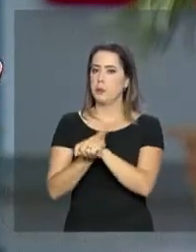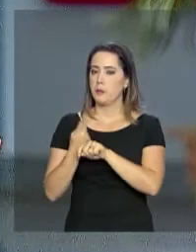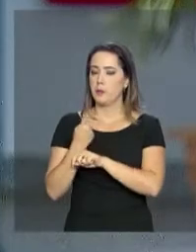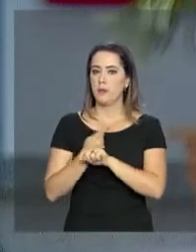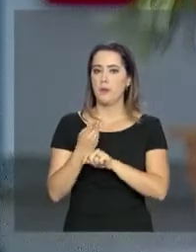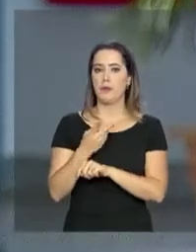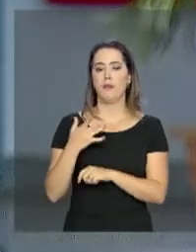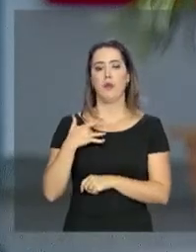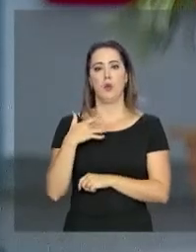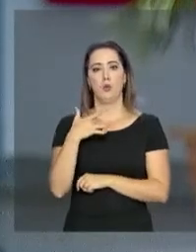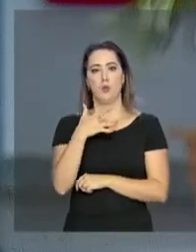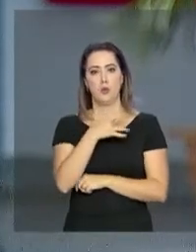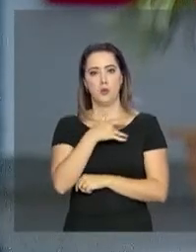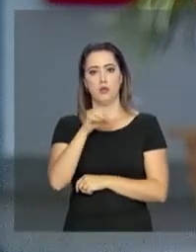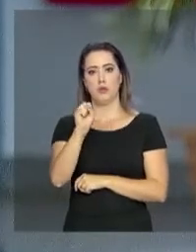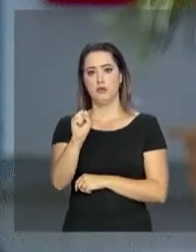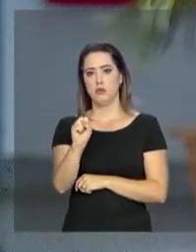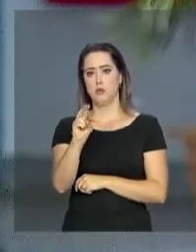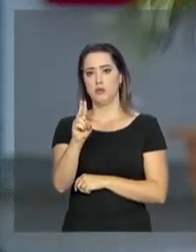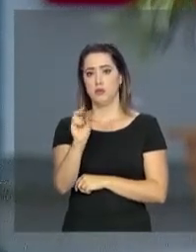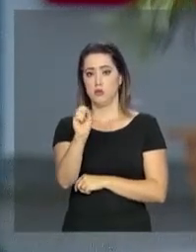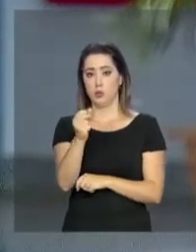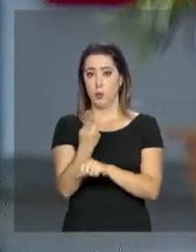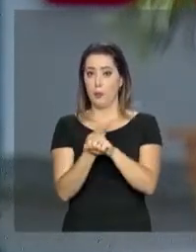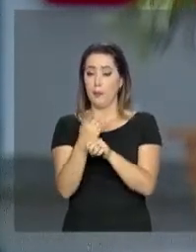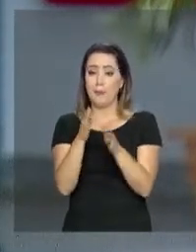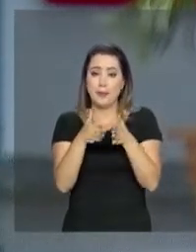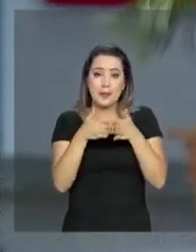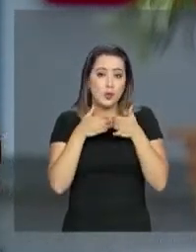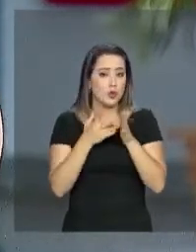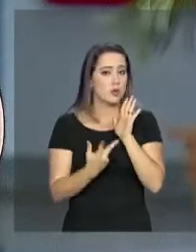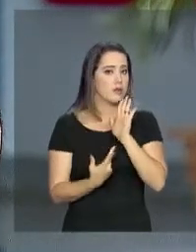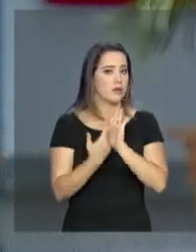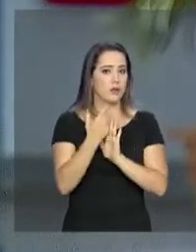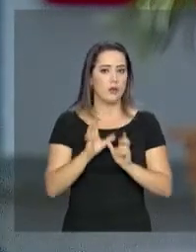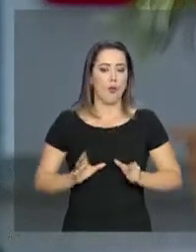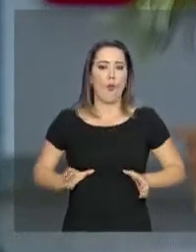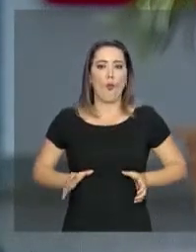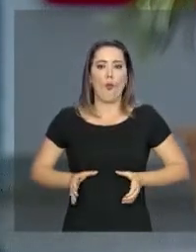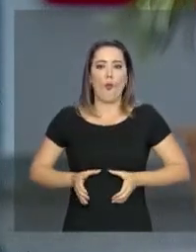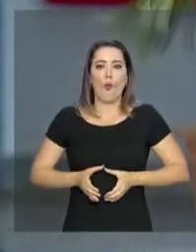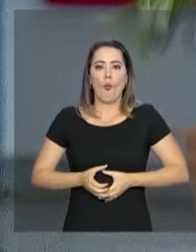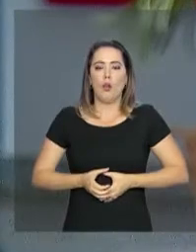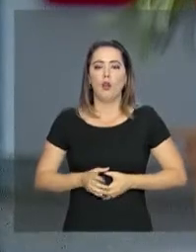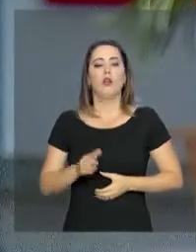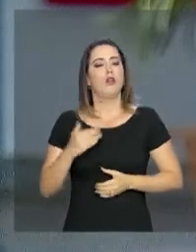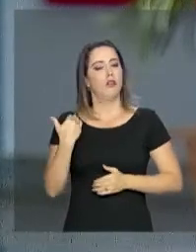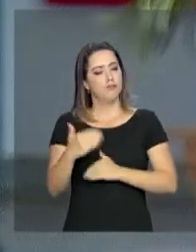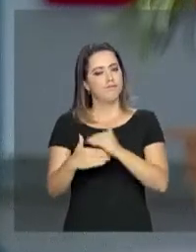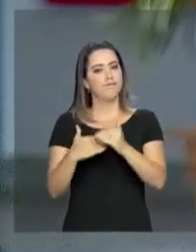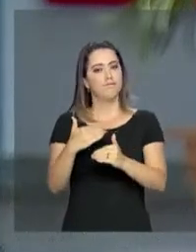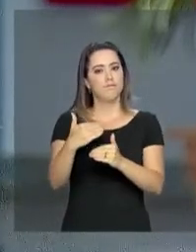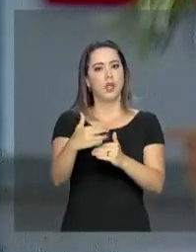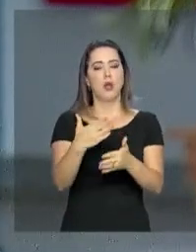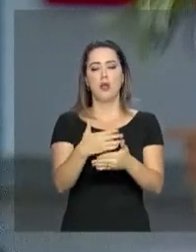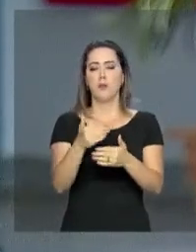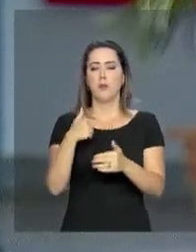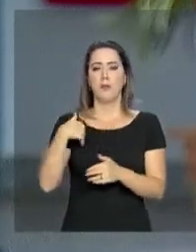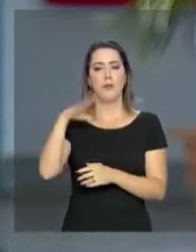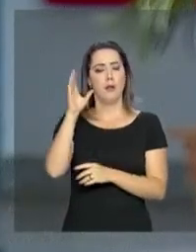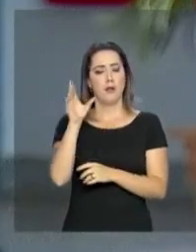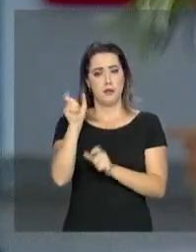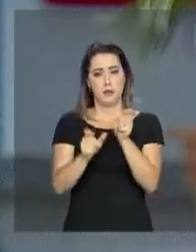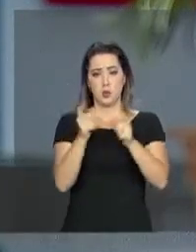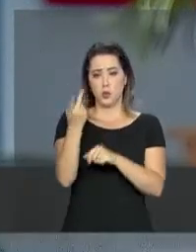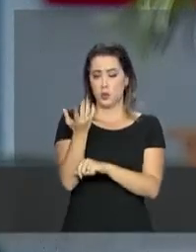pública de saúde para fazer uma cirurgia bariátrica, vem aumentando a cada ano. Só no ano passado, o Sistema Único de Saúde,